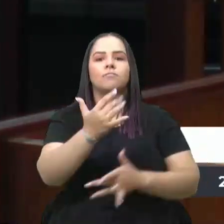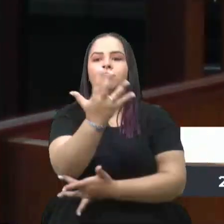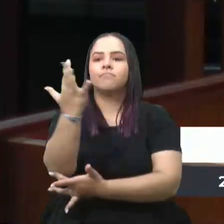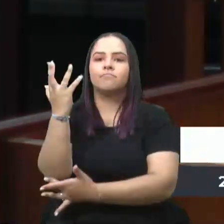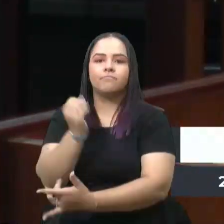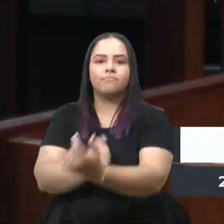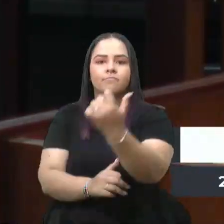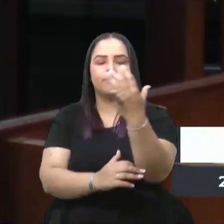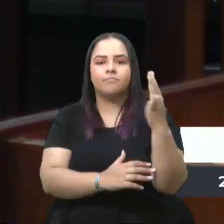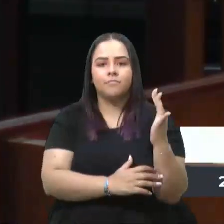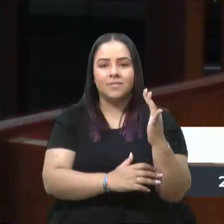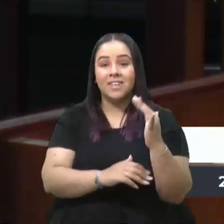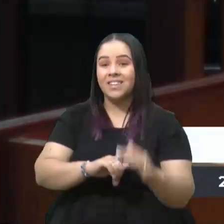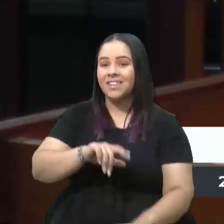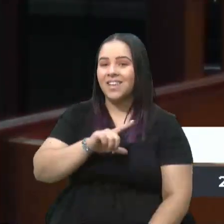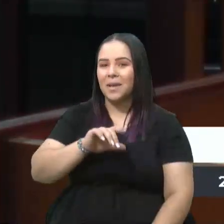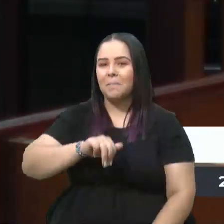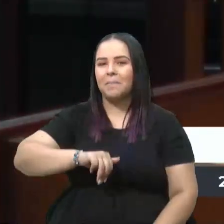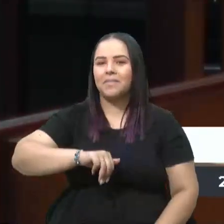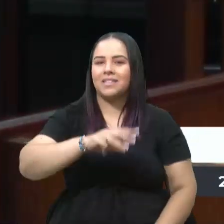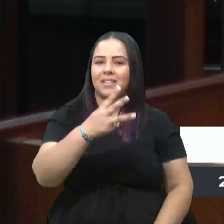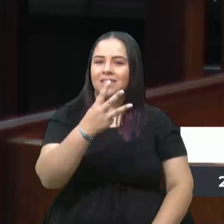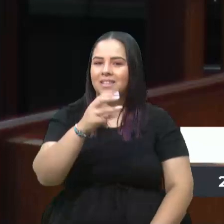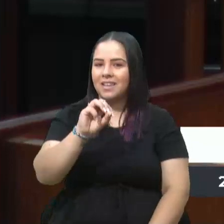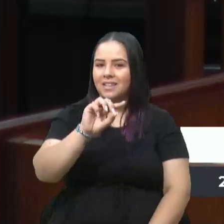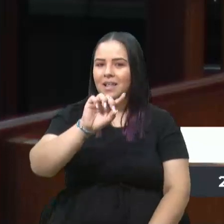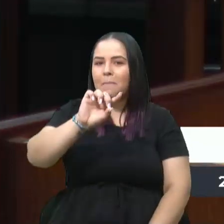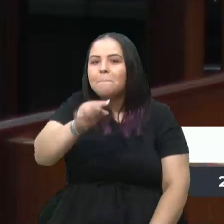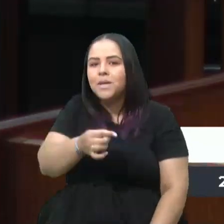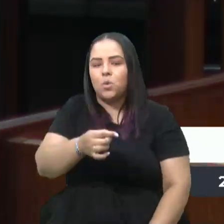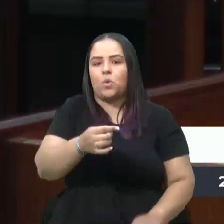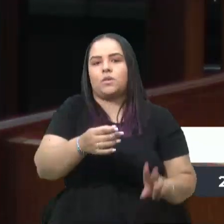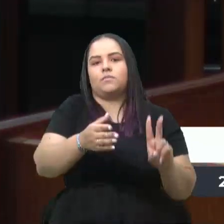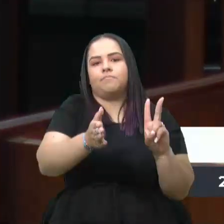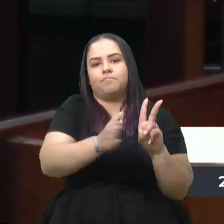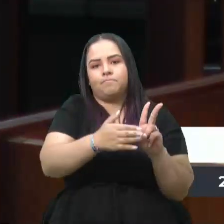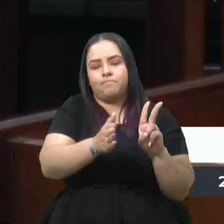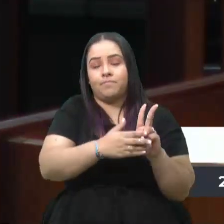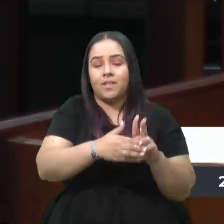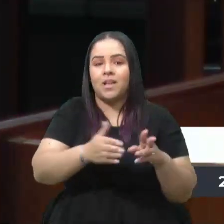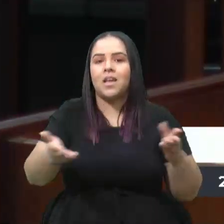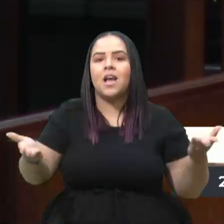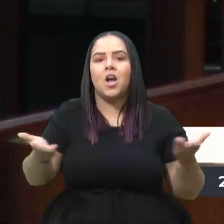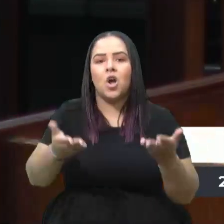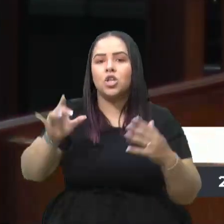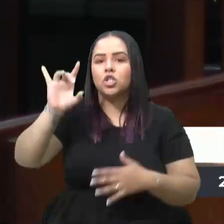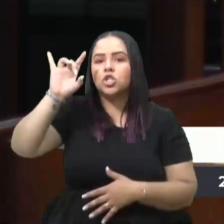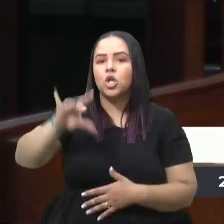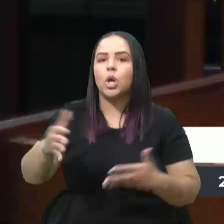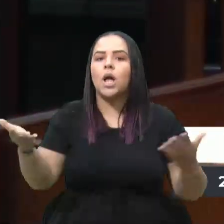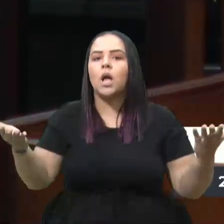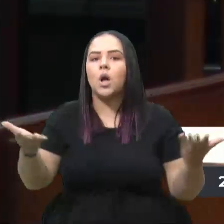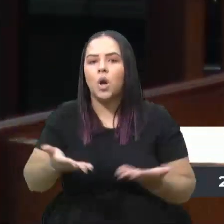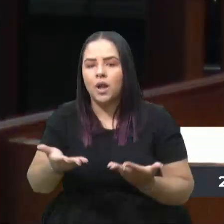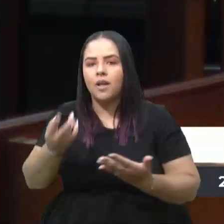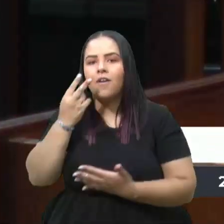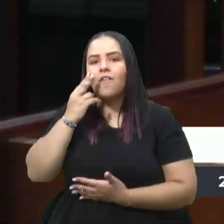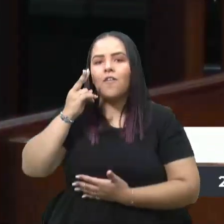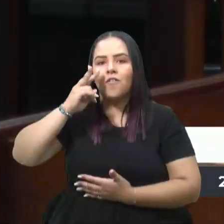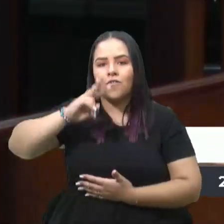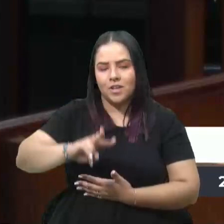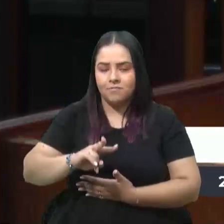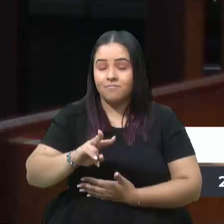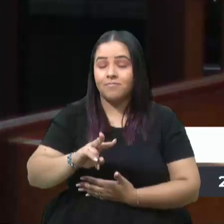vivem cerca de 30 mil indígenas. e que só agora está sendo revelada.